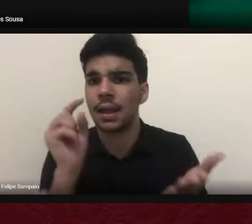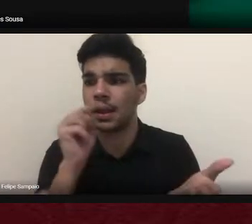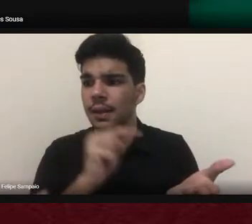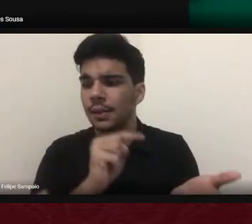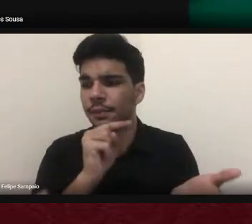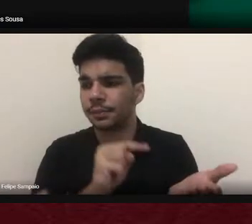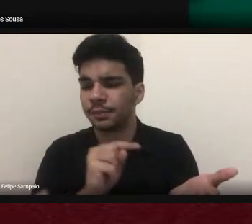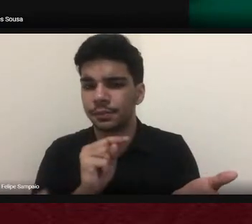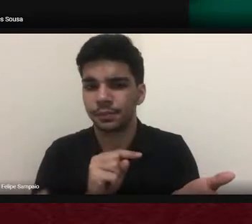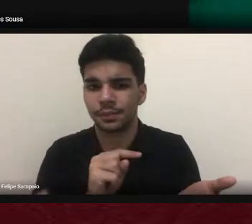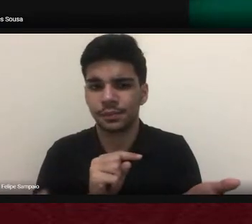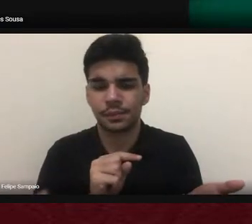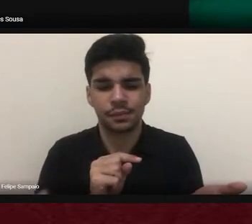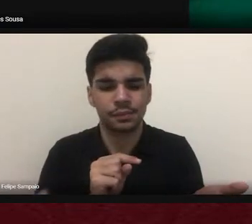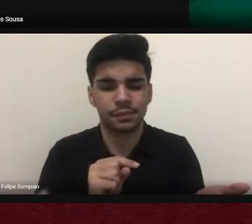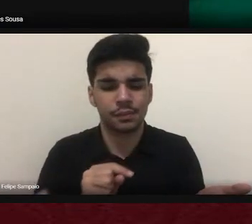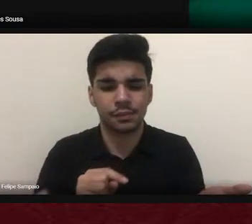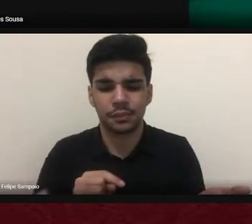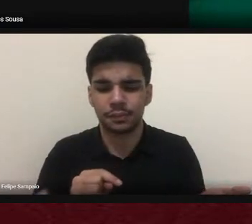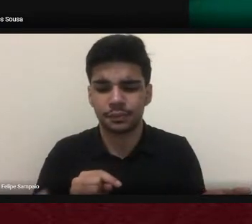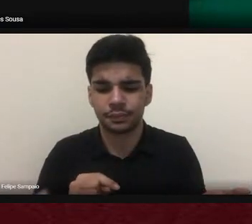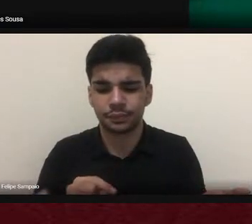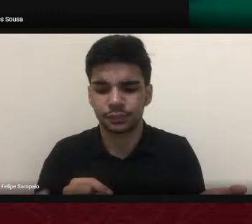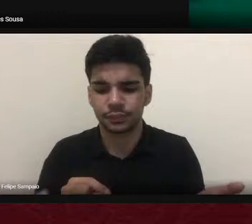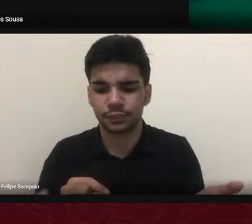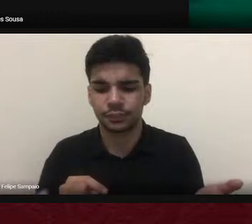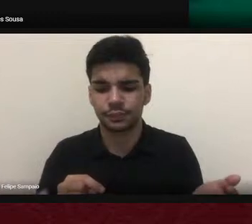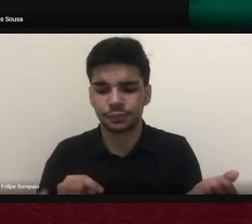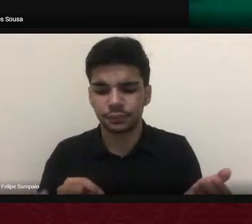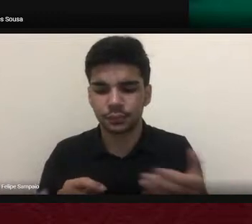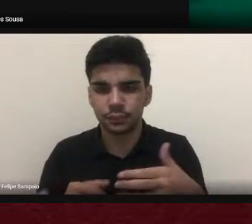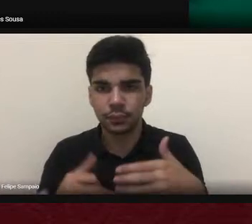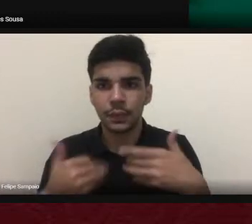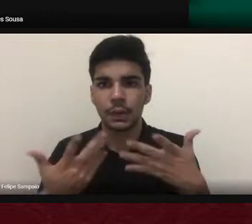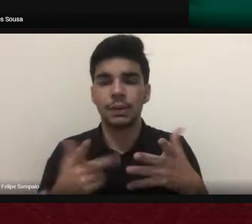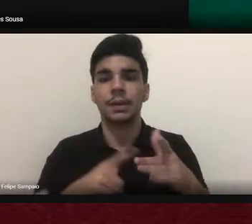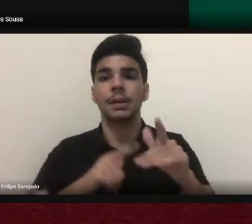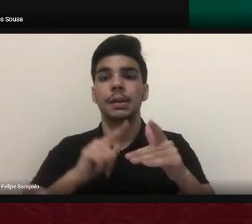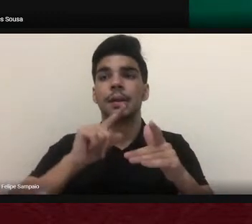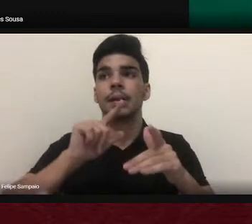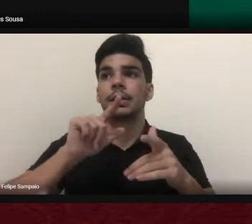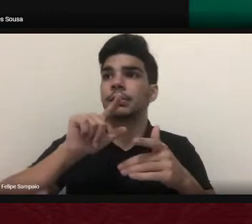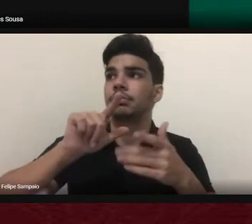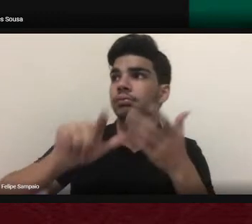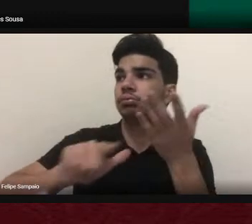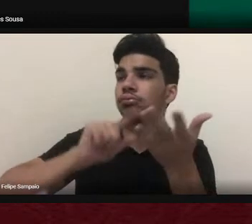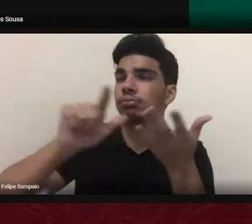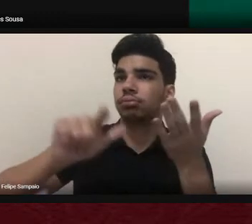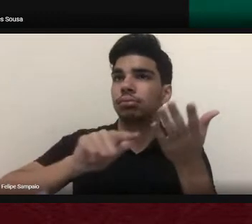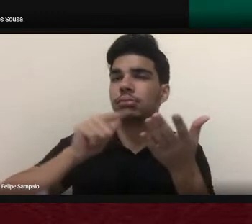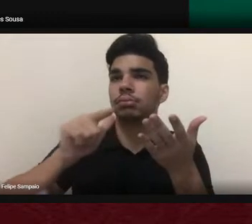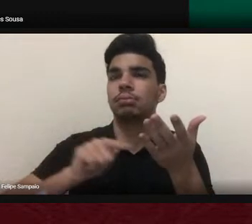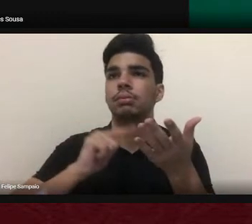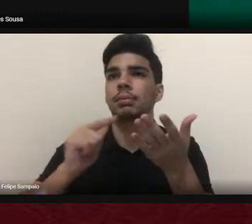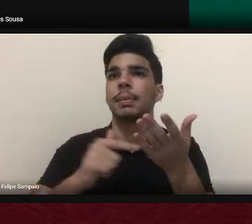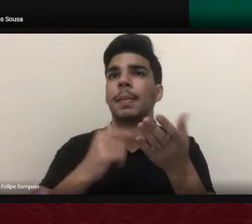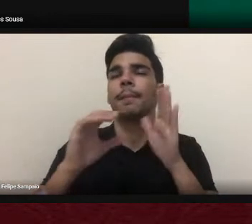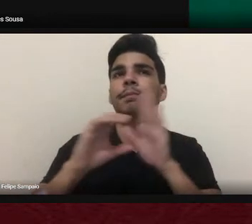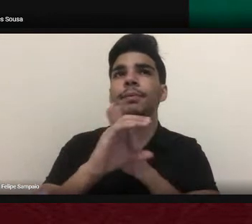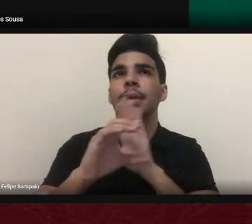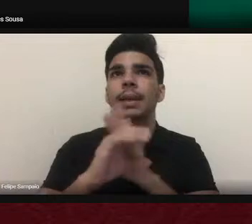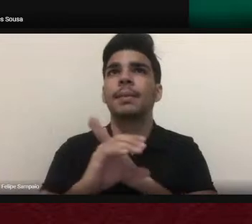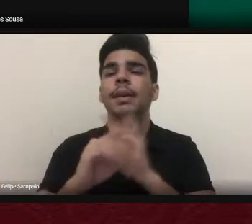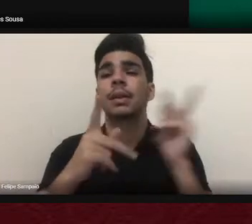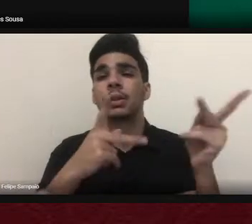vistos pelo pesquisador e que foram trabalhados nesses capítulos e que muito nos traz o convite a entender